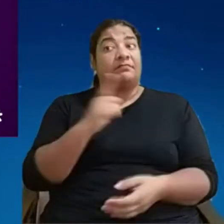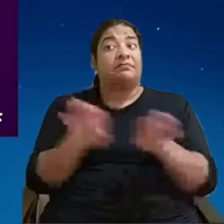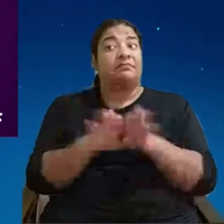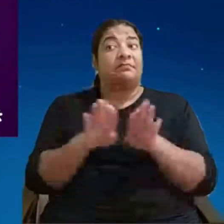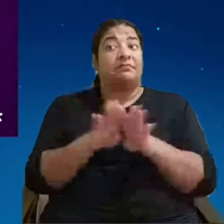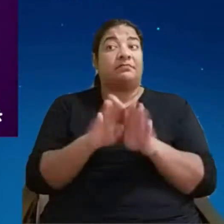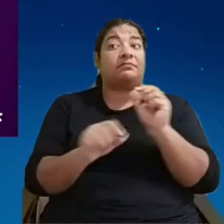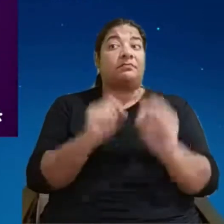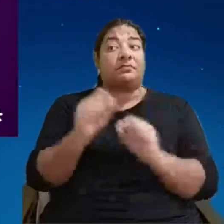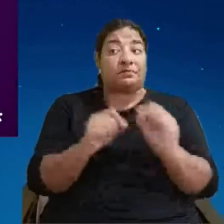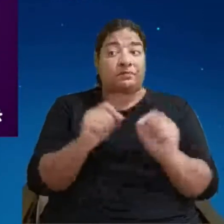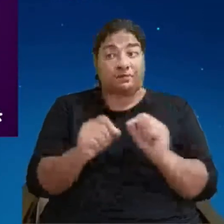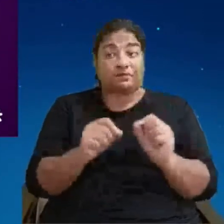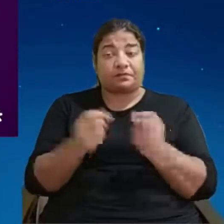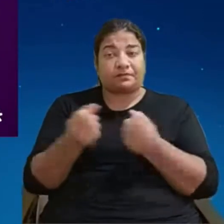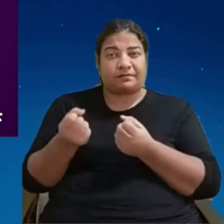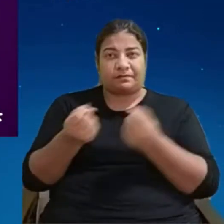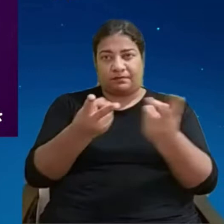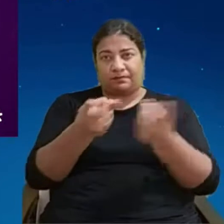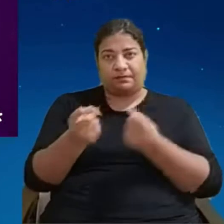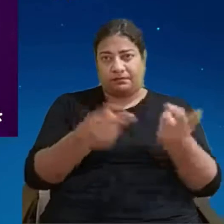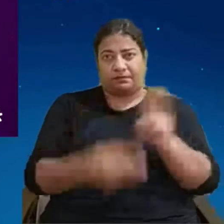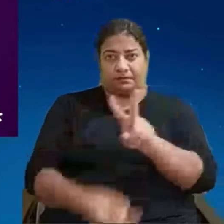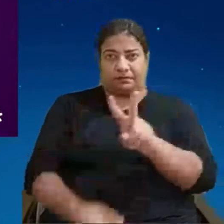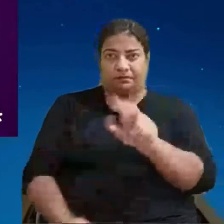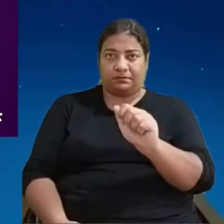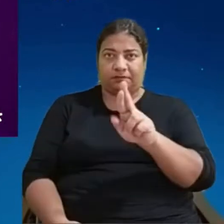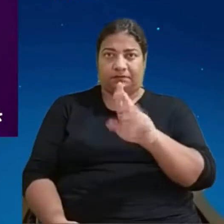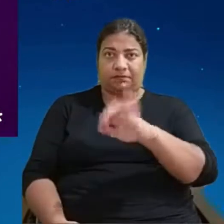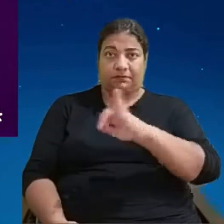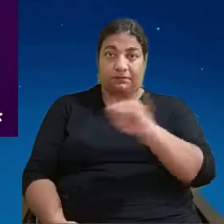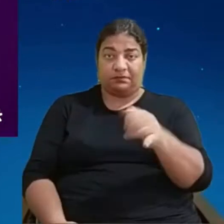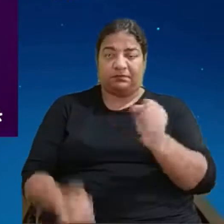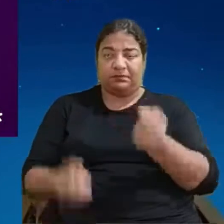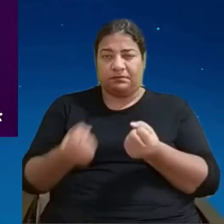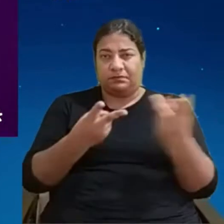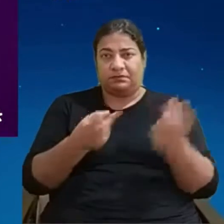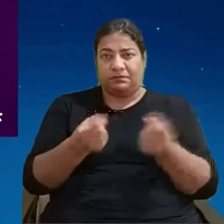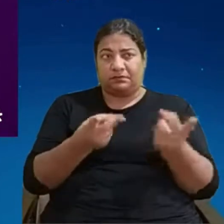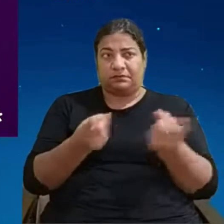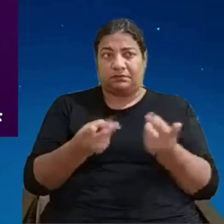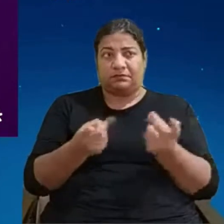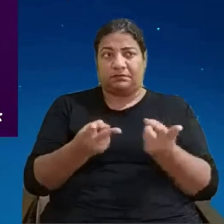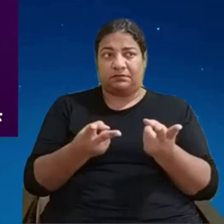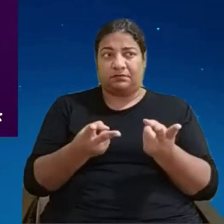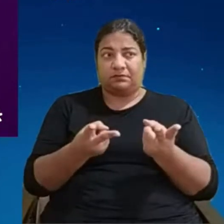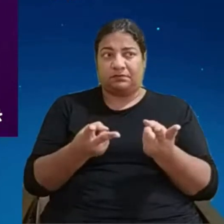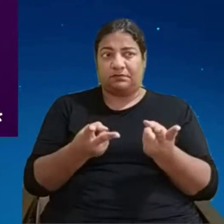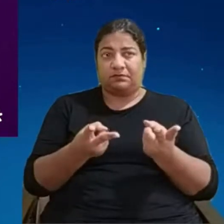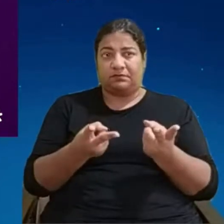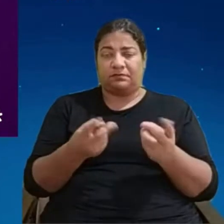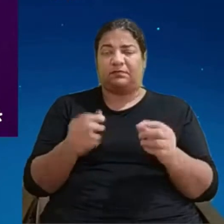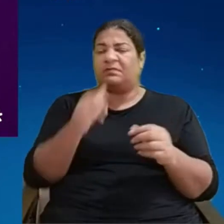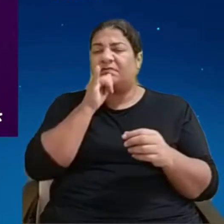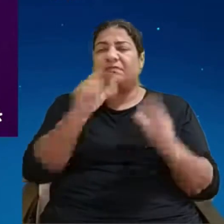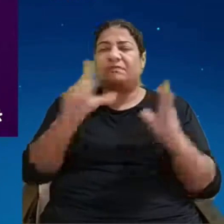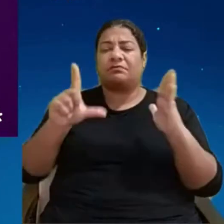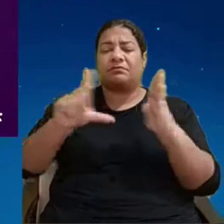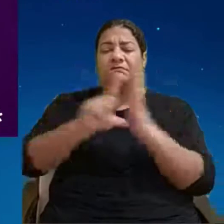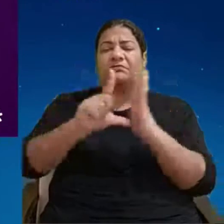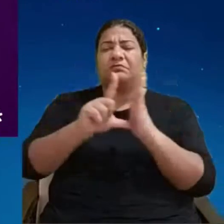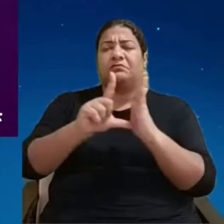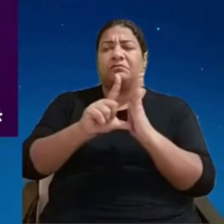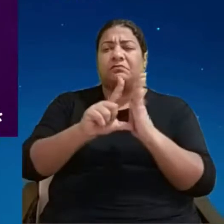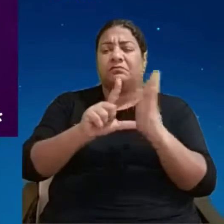aqui do varejo, o varejo inteligente. Que aí também toca um pouco vocês aqui. Como é que vai ser a loja do futuro? A loja do